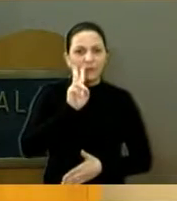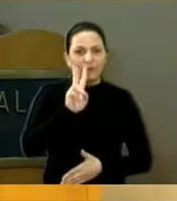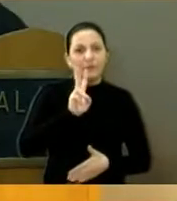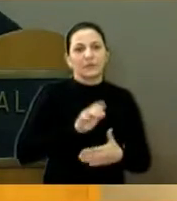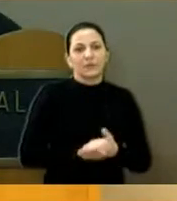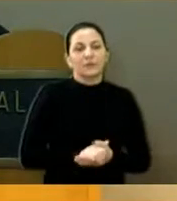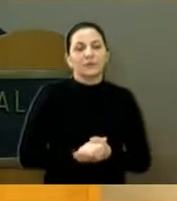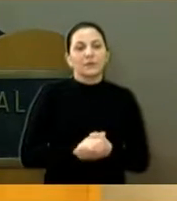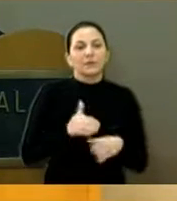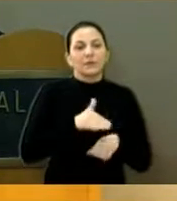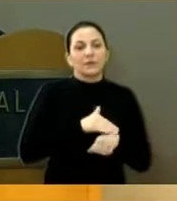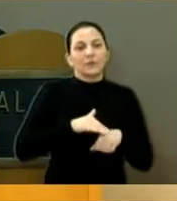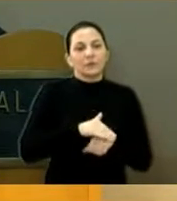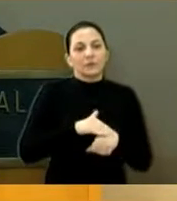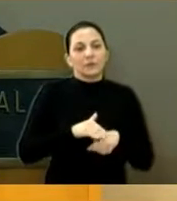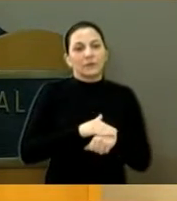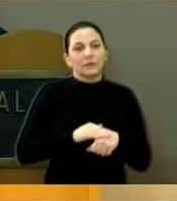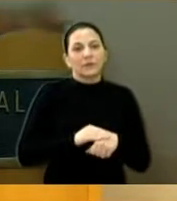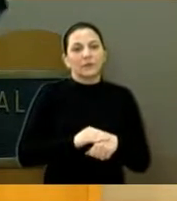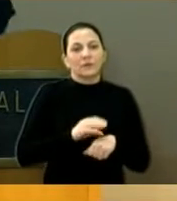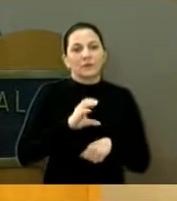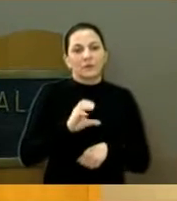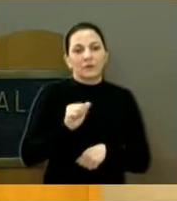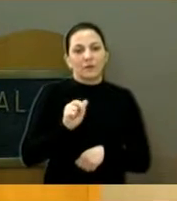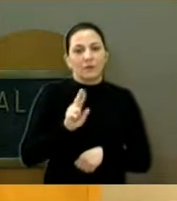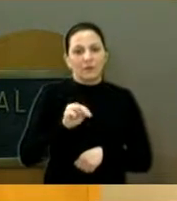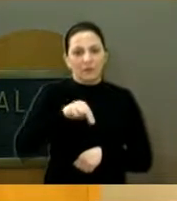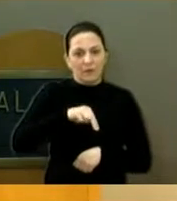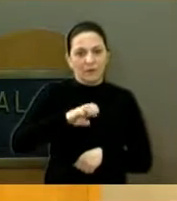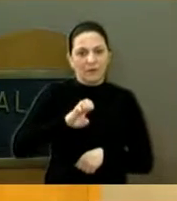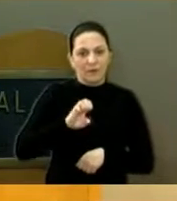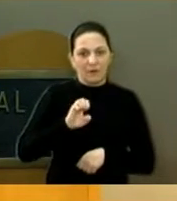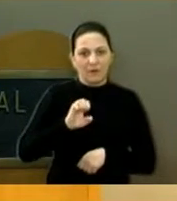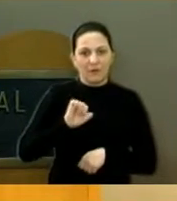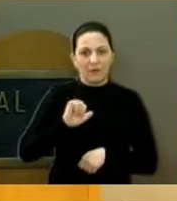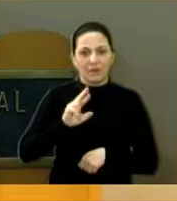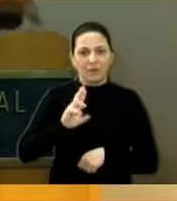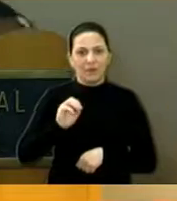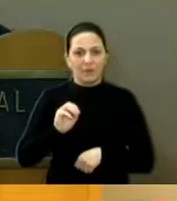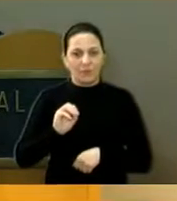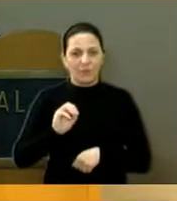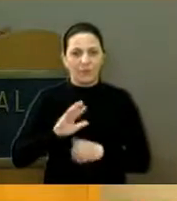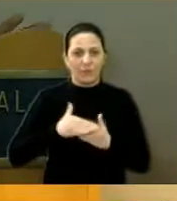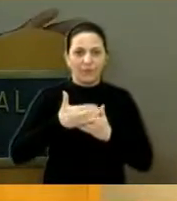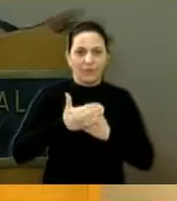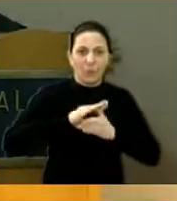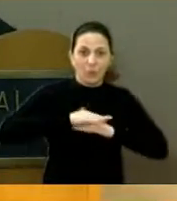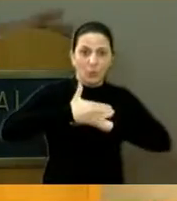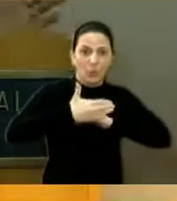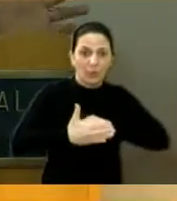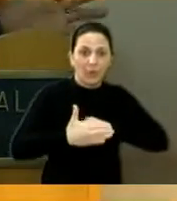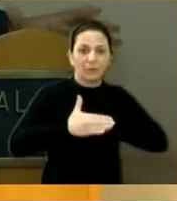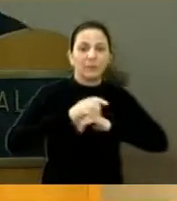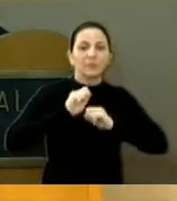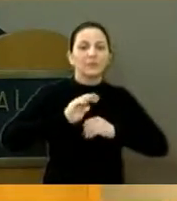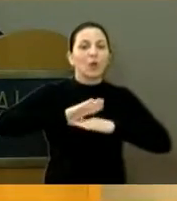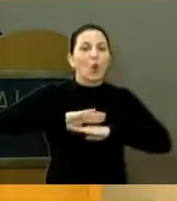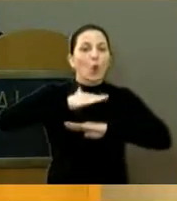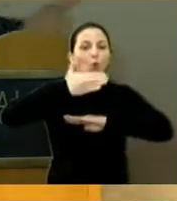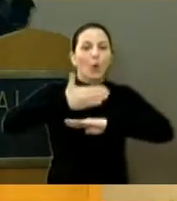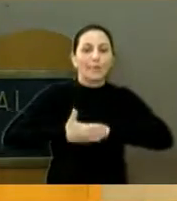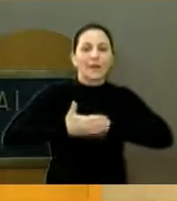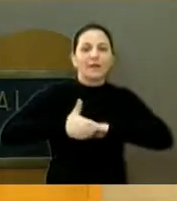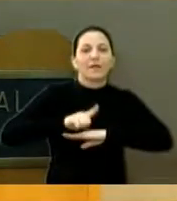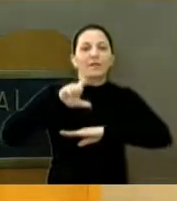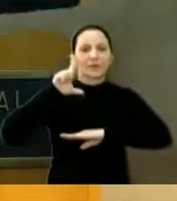conversar até com o Nilson Carneiro, para ver o que a gente pode fazer, porque a lombada está na frente, e tem que ter uma lombada embaixo ali, antes do pedestre.